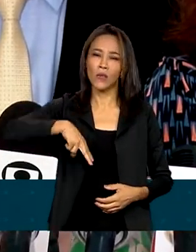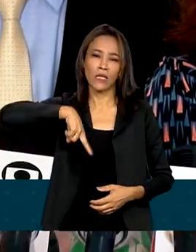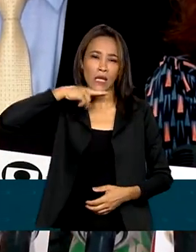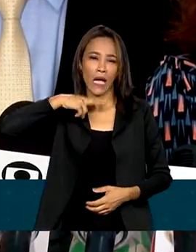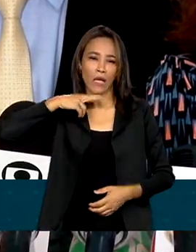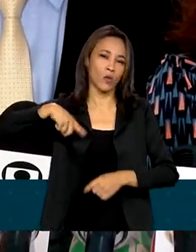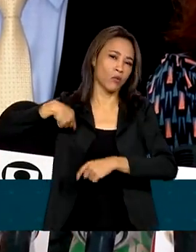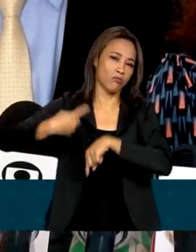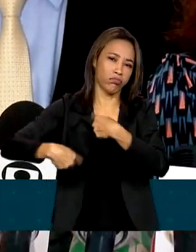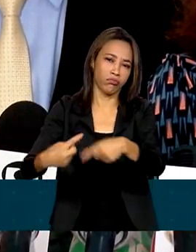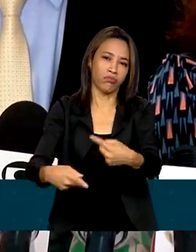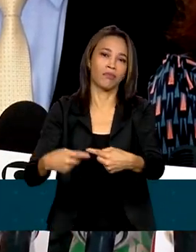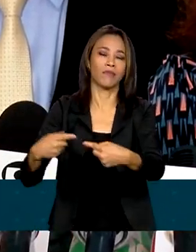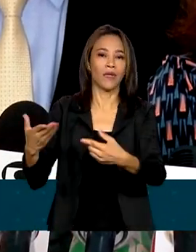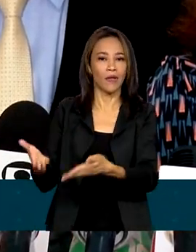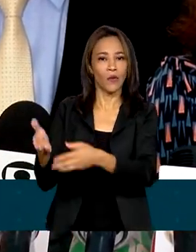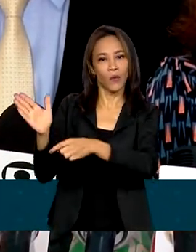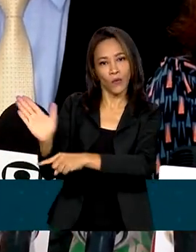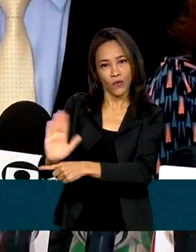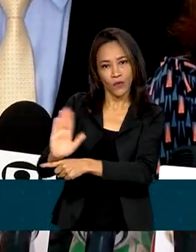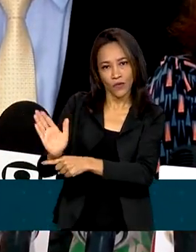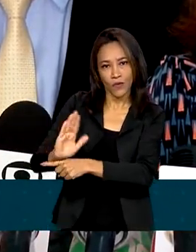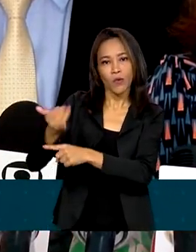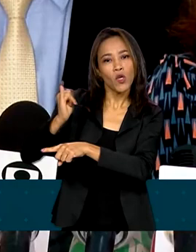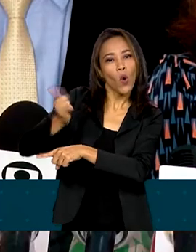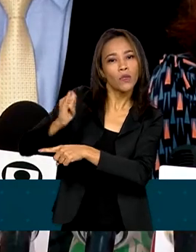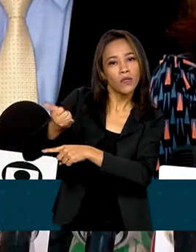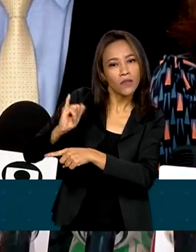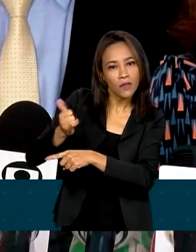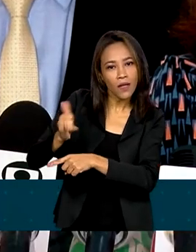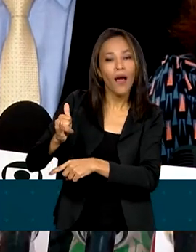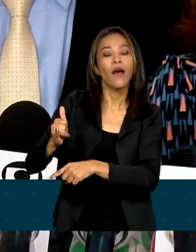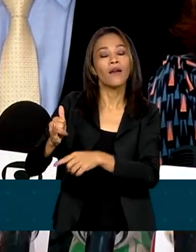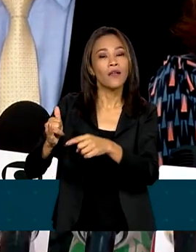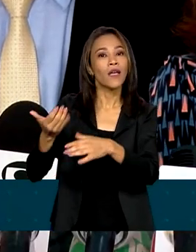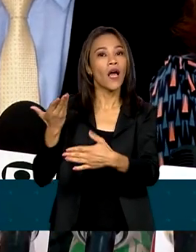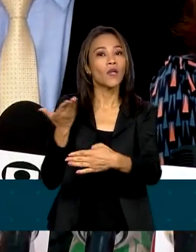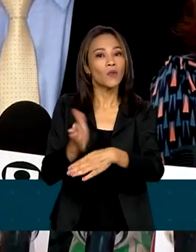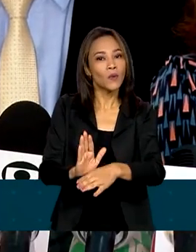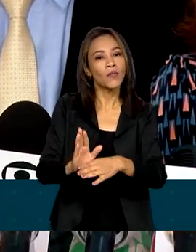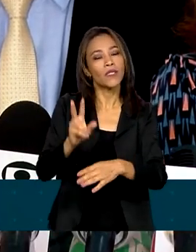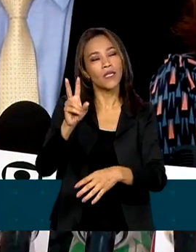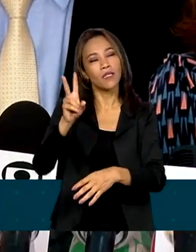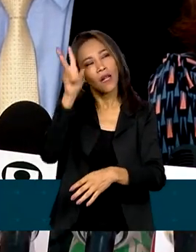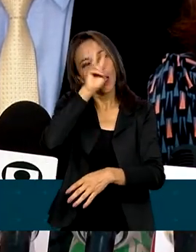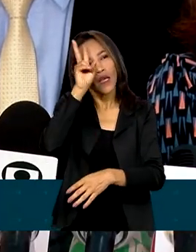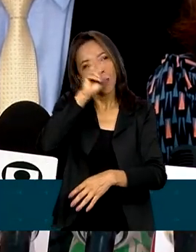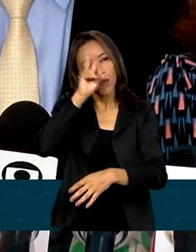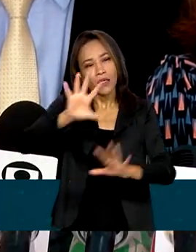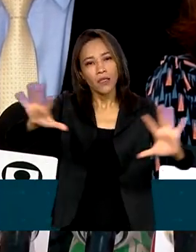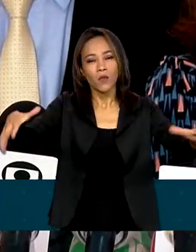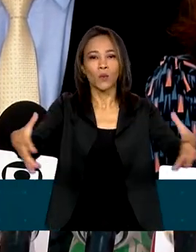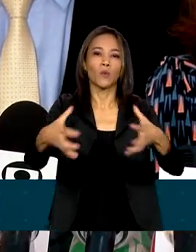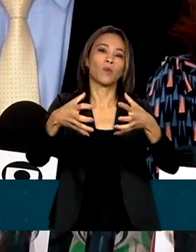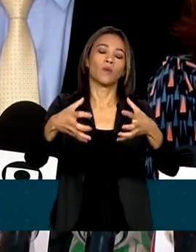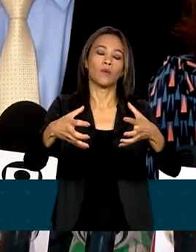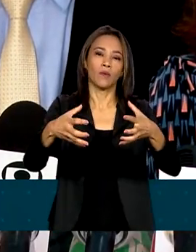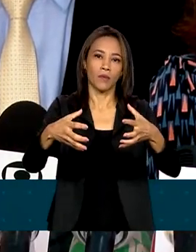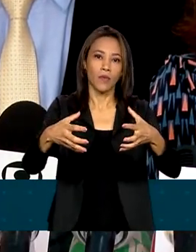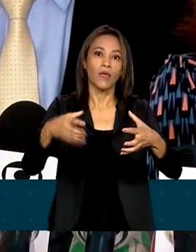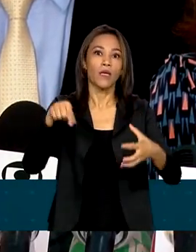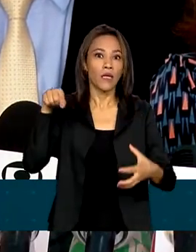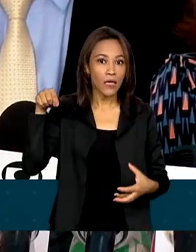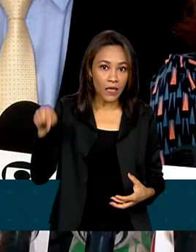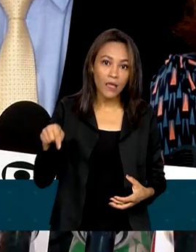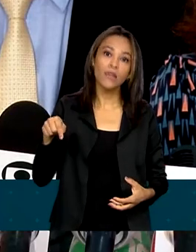netos. E a gente espera que esse documentário contribua com a construção dessa memória coletiva. E que sirva para que